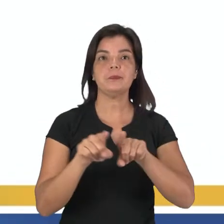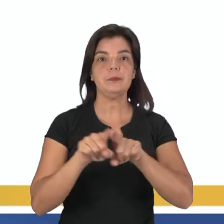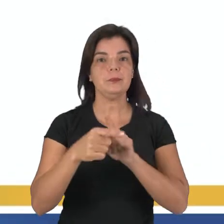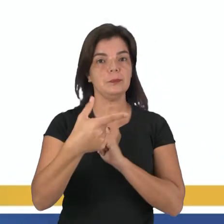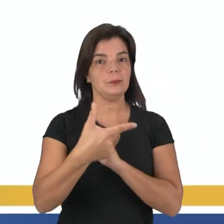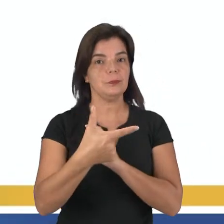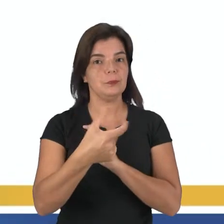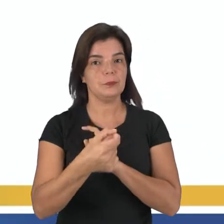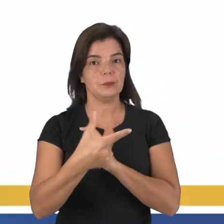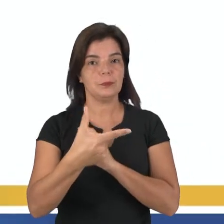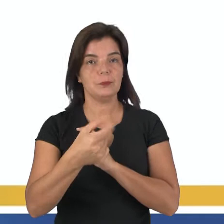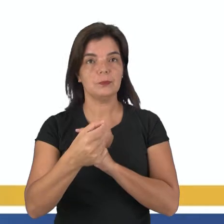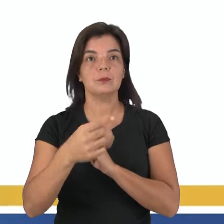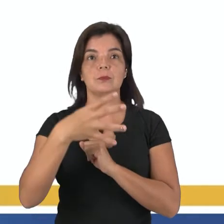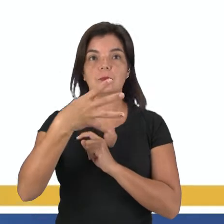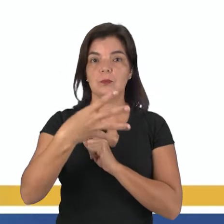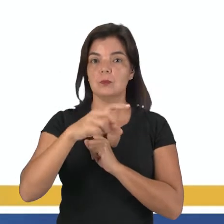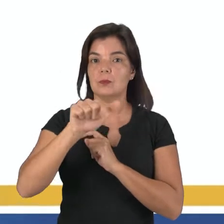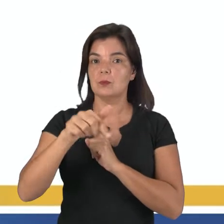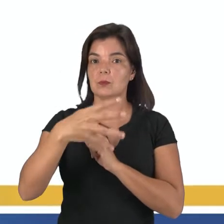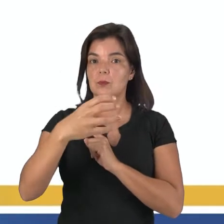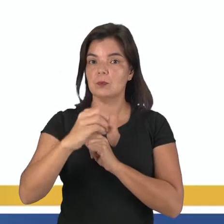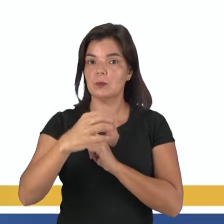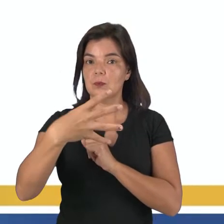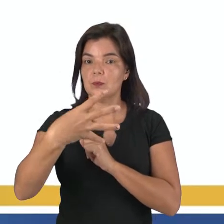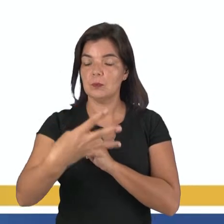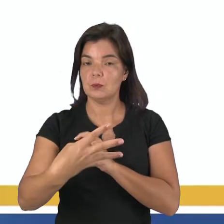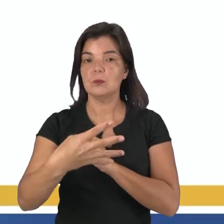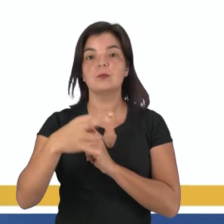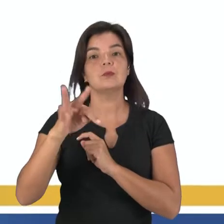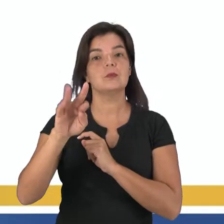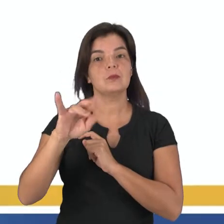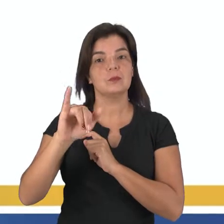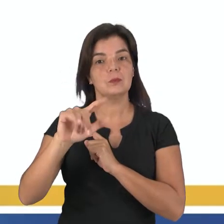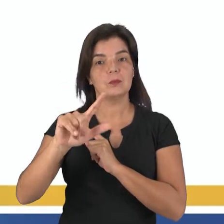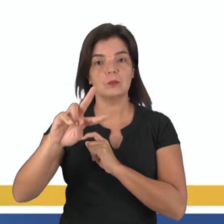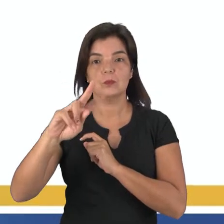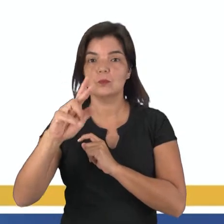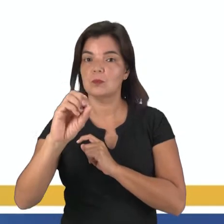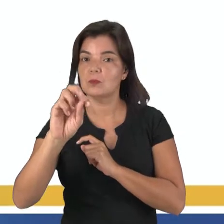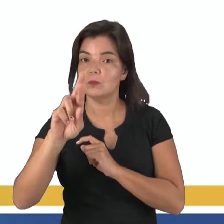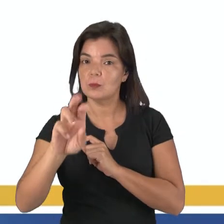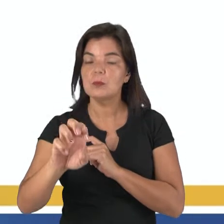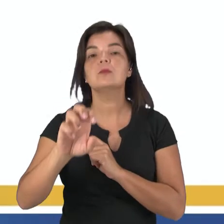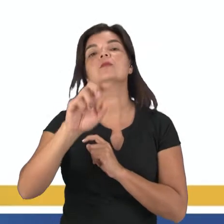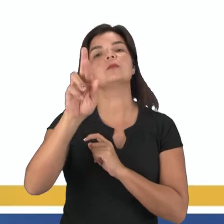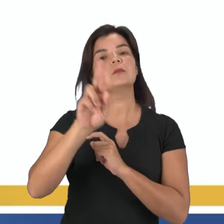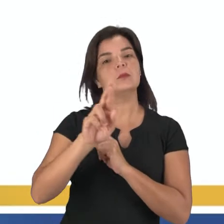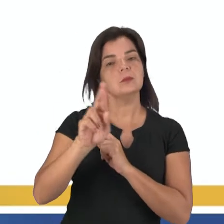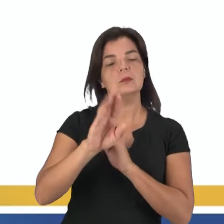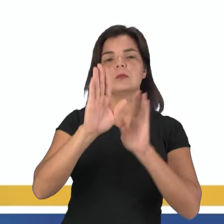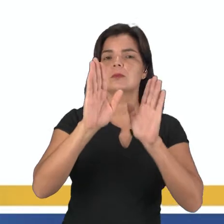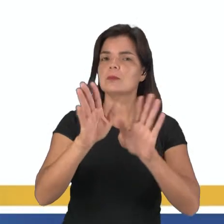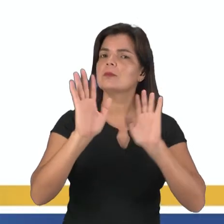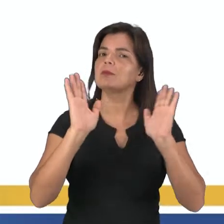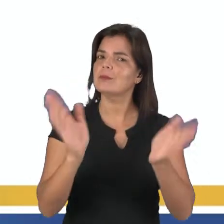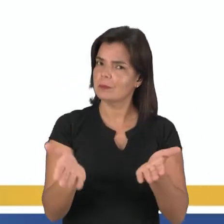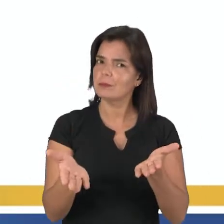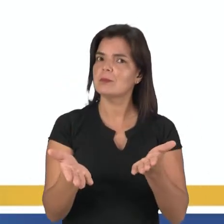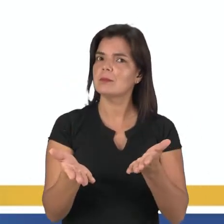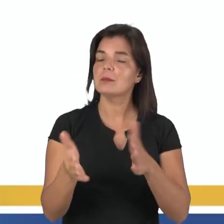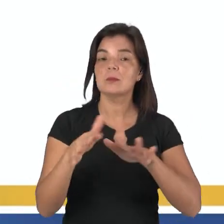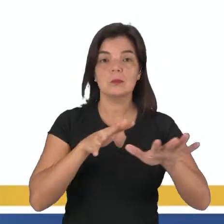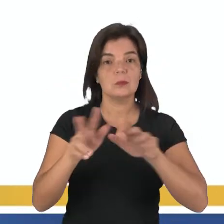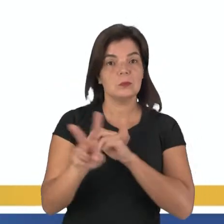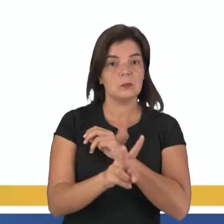em 2020, 4,4 trilhões de reais. Ora, se já está movimentando